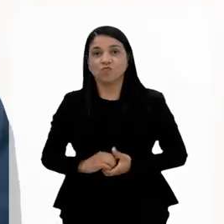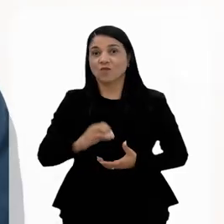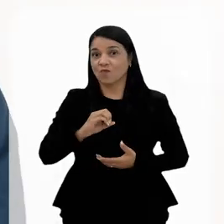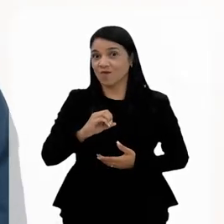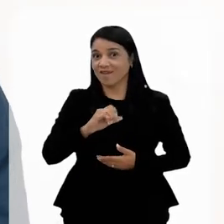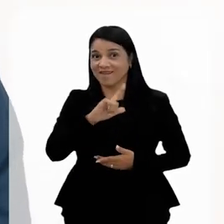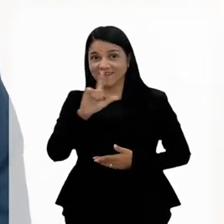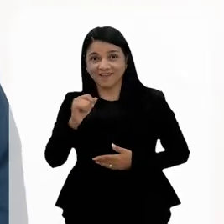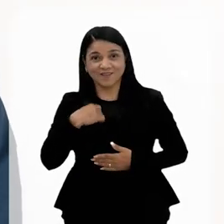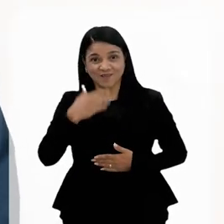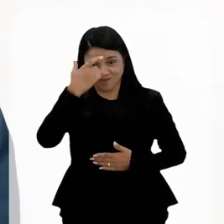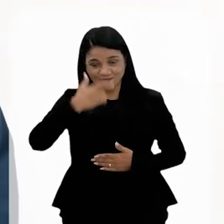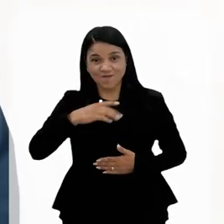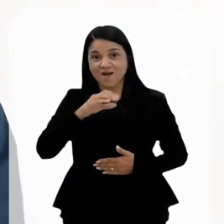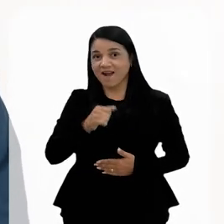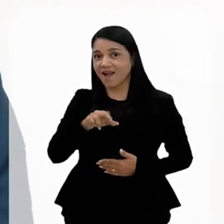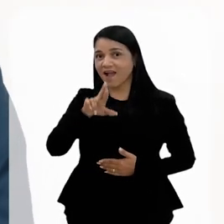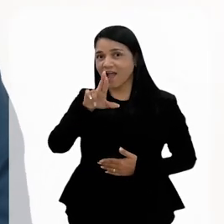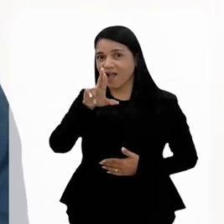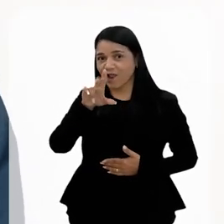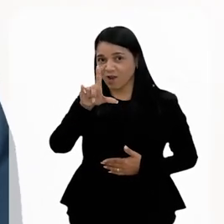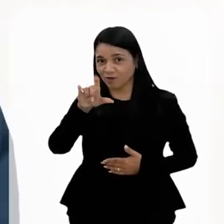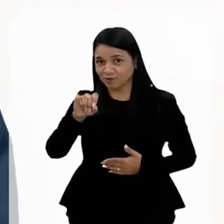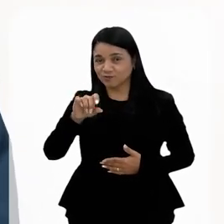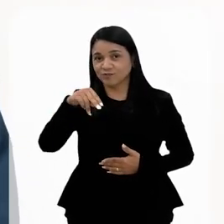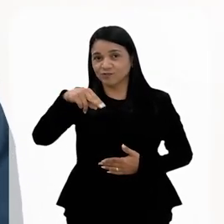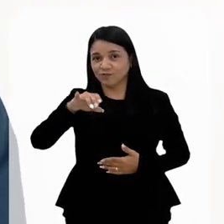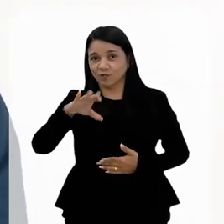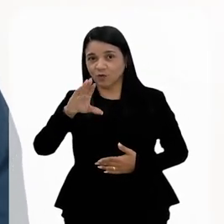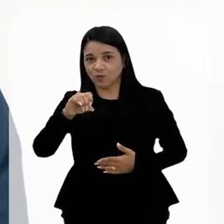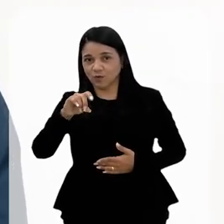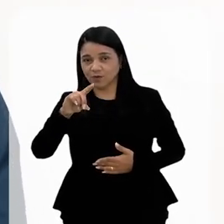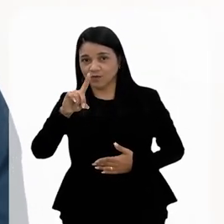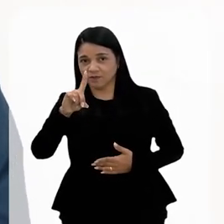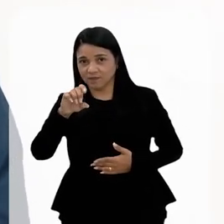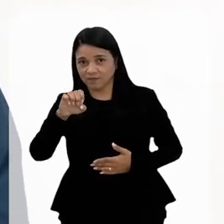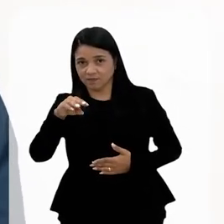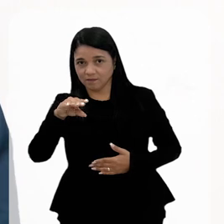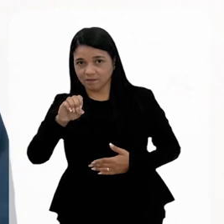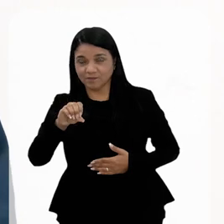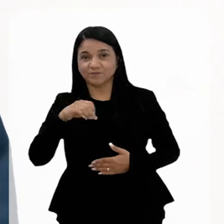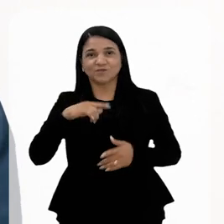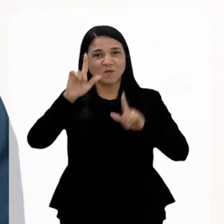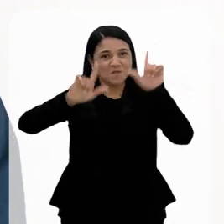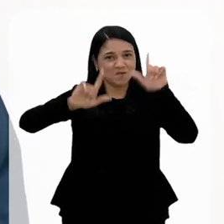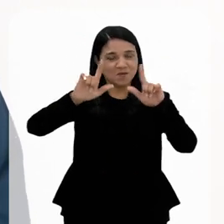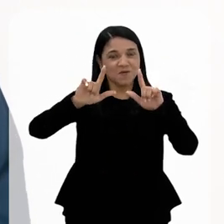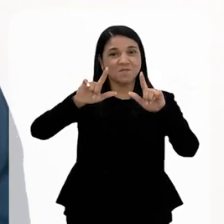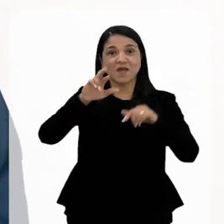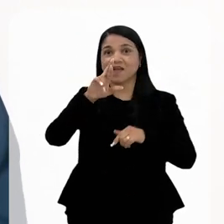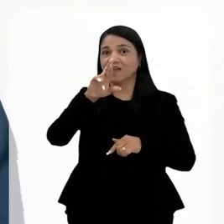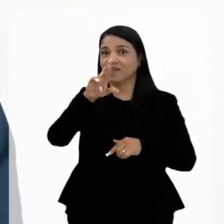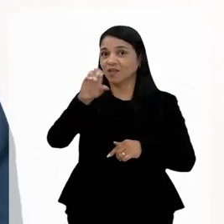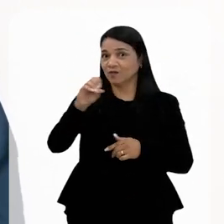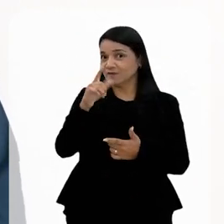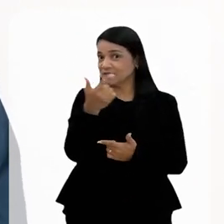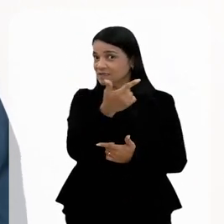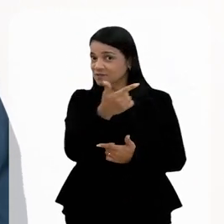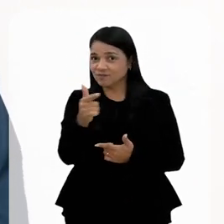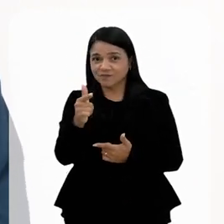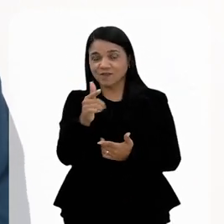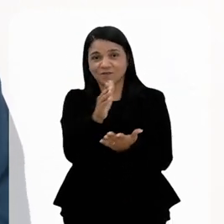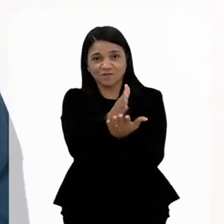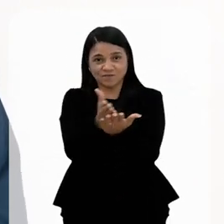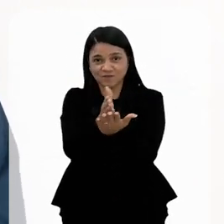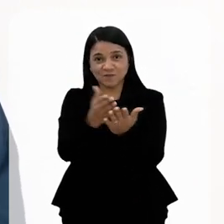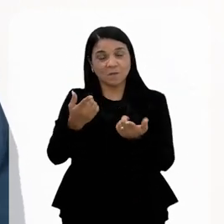Olá, sou Carlos Nicodemos e estamos aqui para apresentar mais um programa Rio Sem Fronteiras, uma parceria